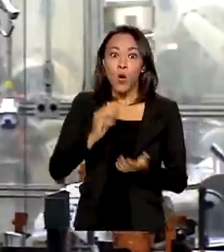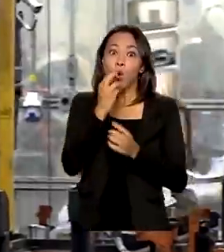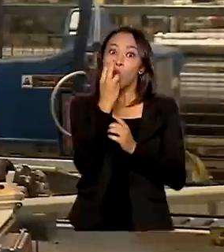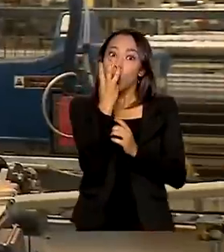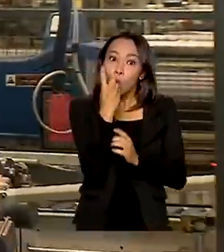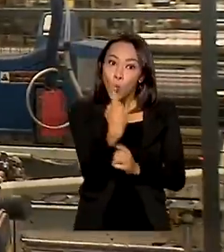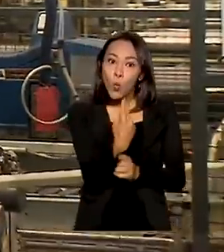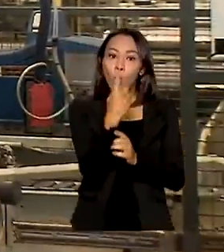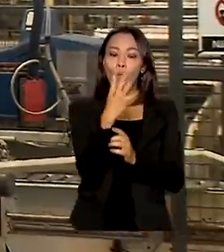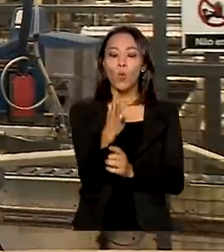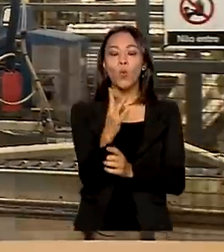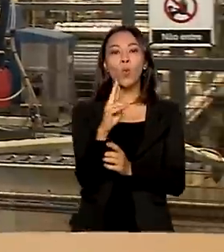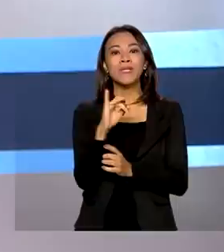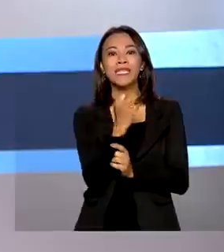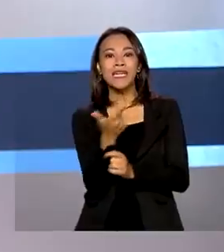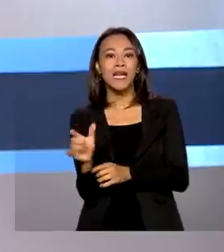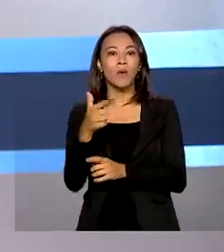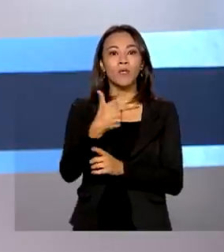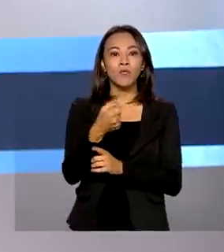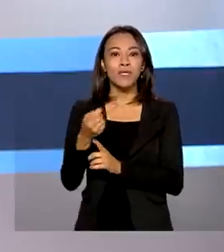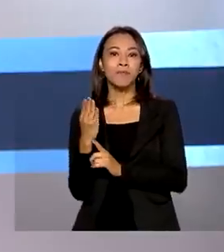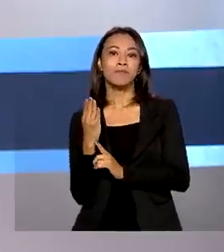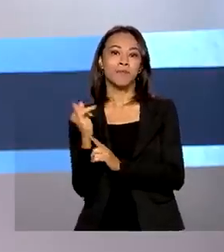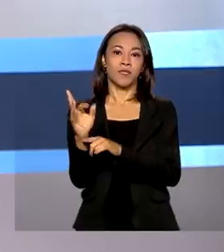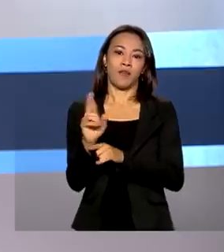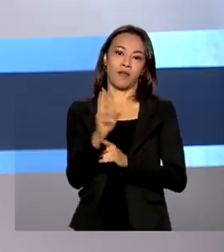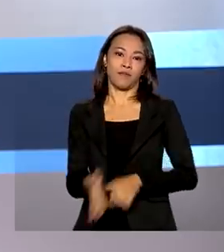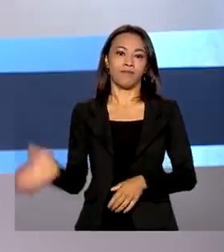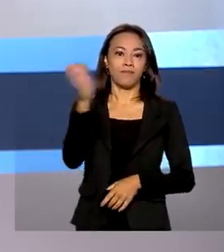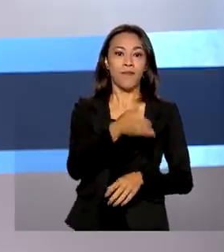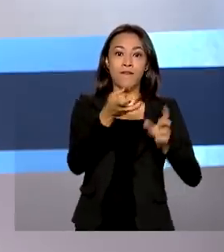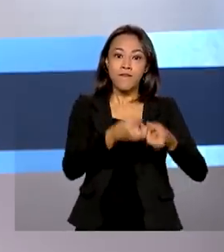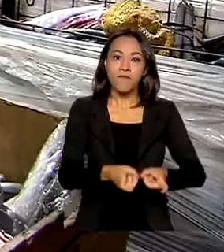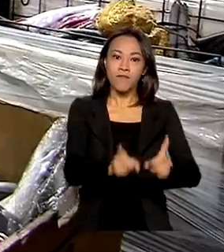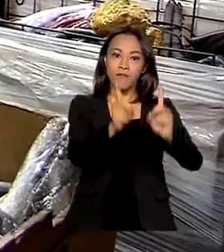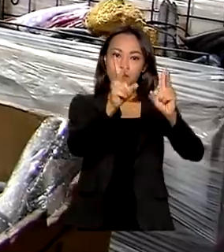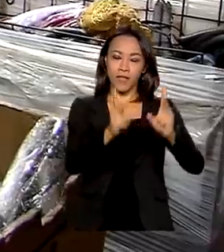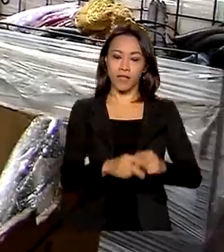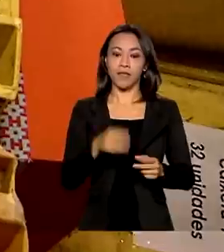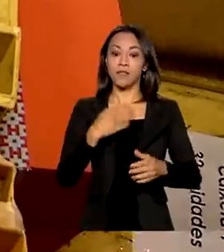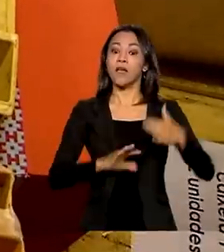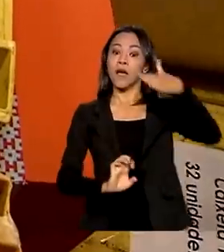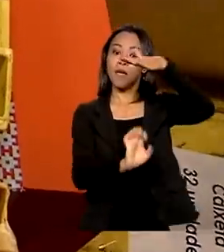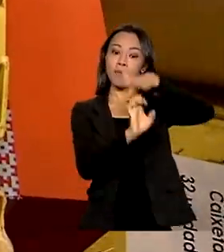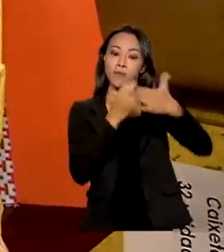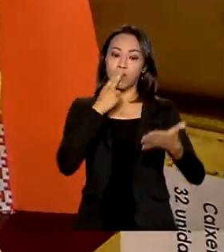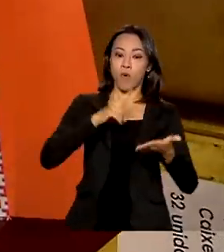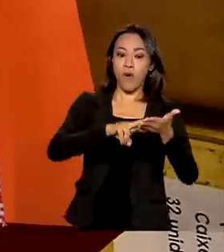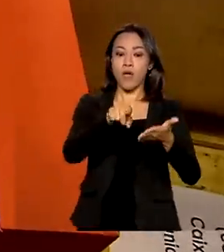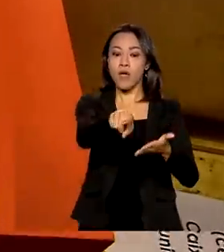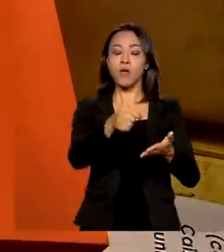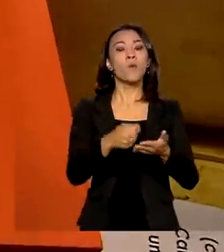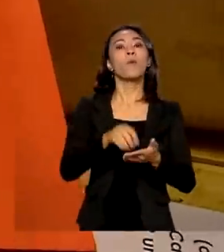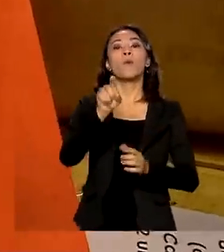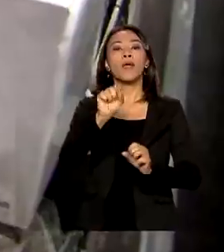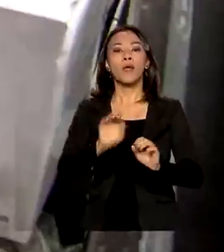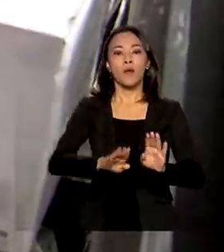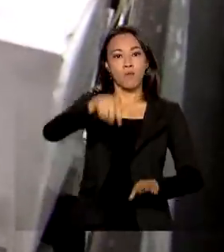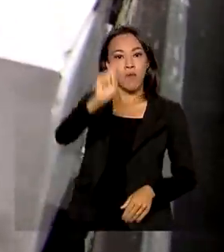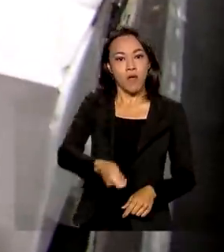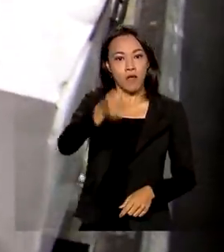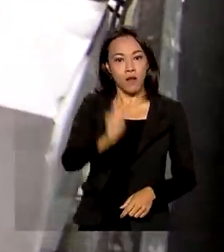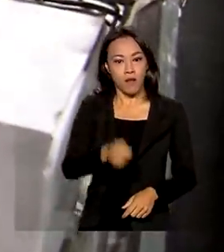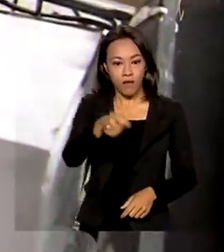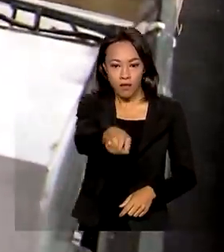e 200 bilhões de reais. Venda pública. Correios realizam leilão online de 61 mil